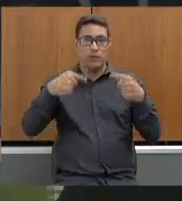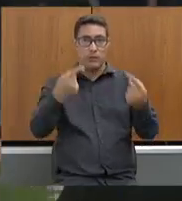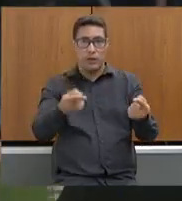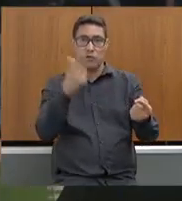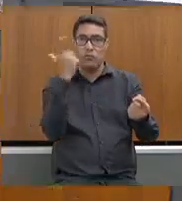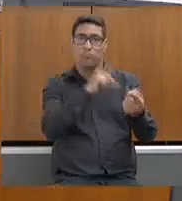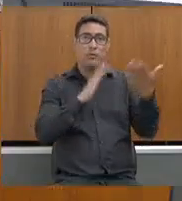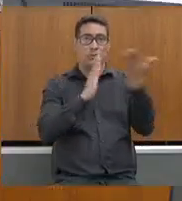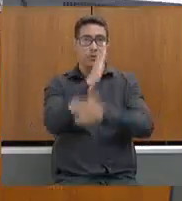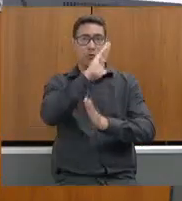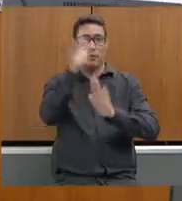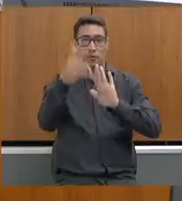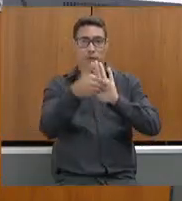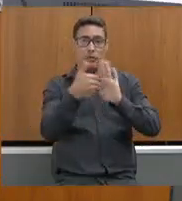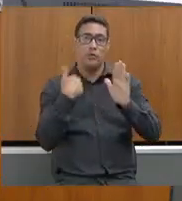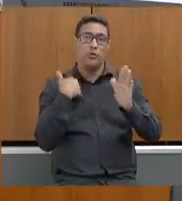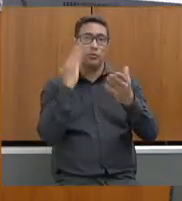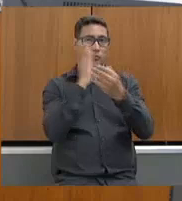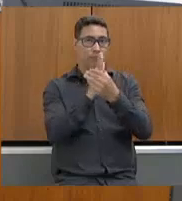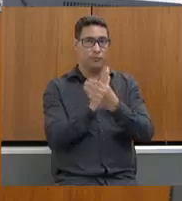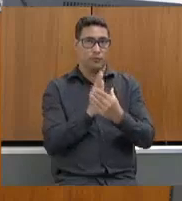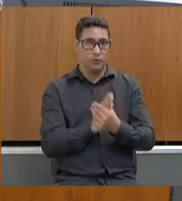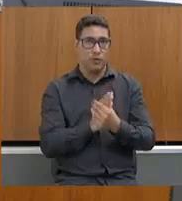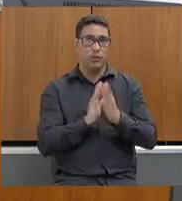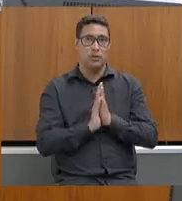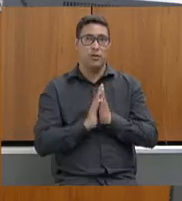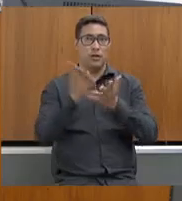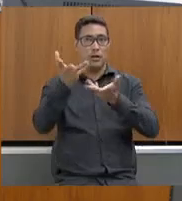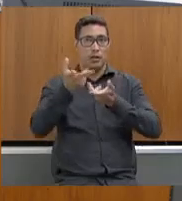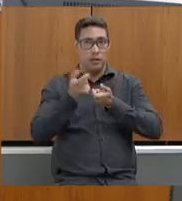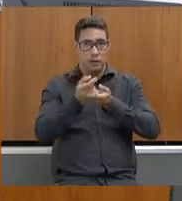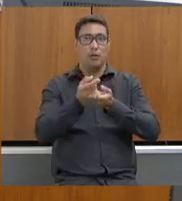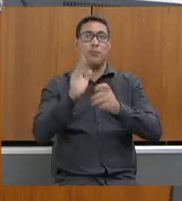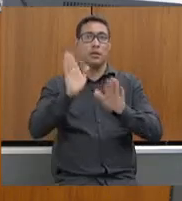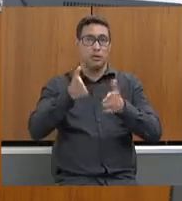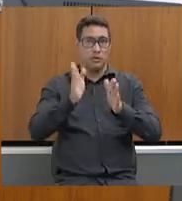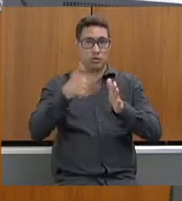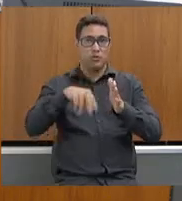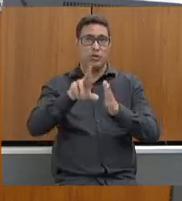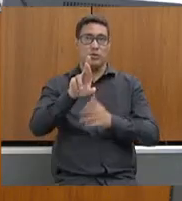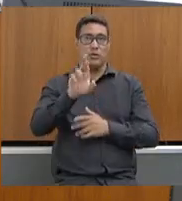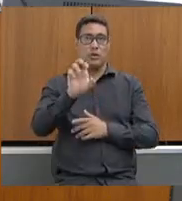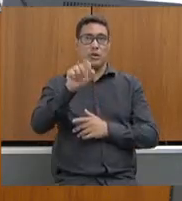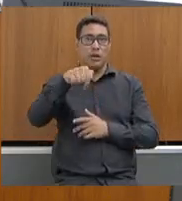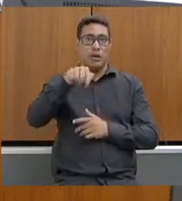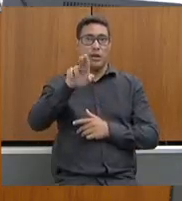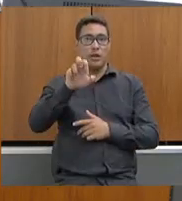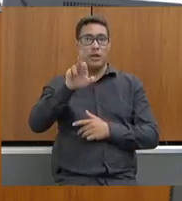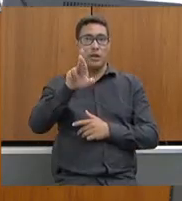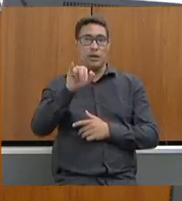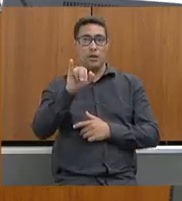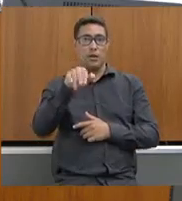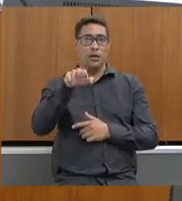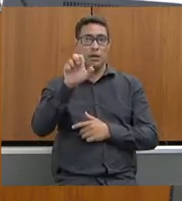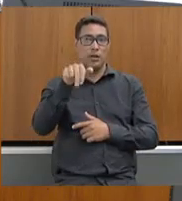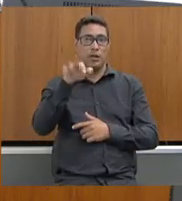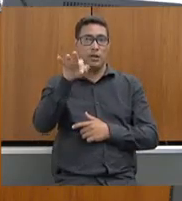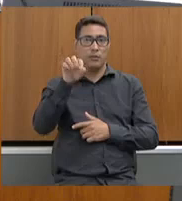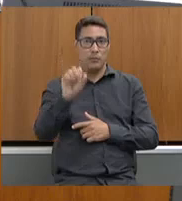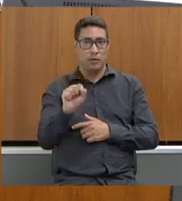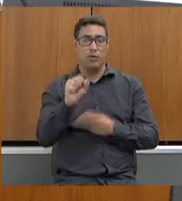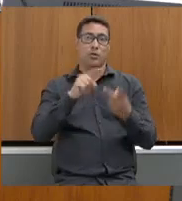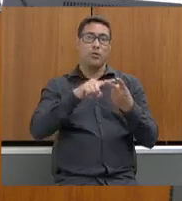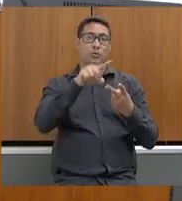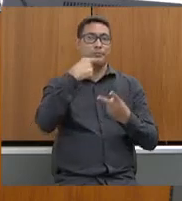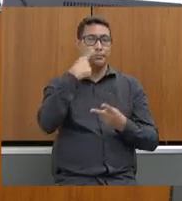todos os requerimentos. está recebido os requerimentos do deputado Noraldino